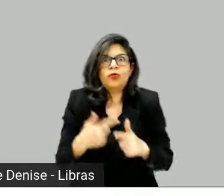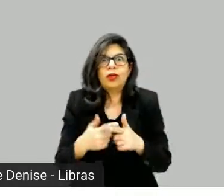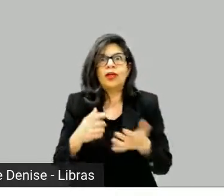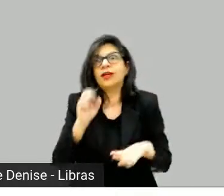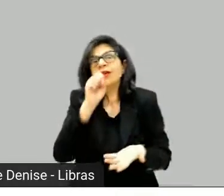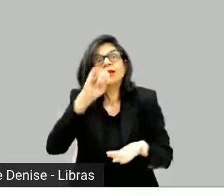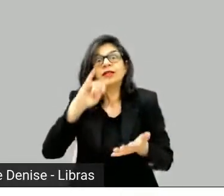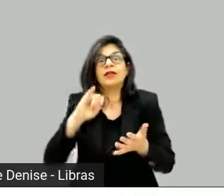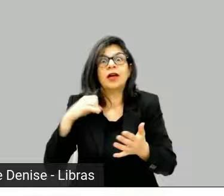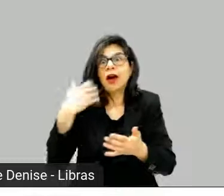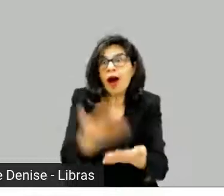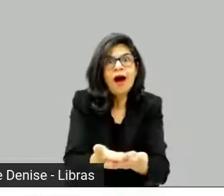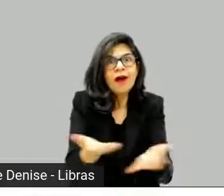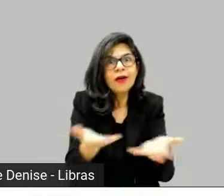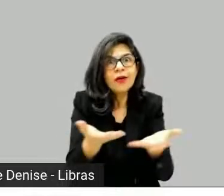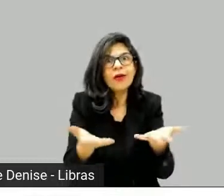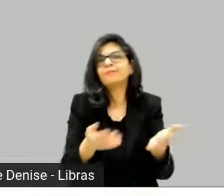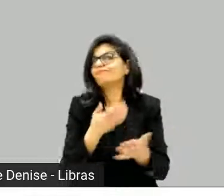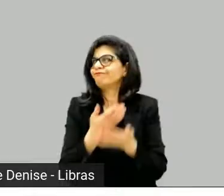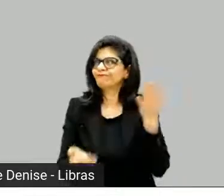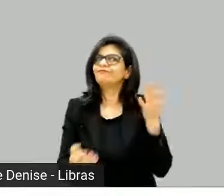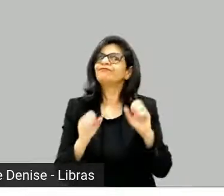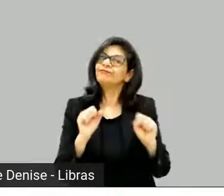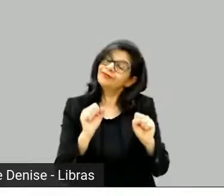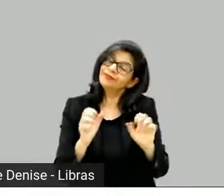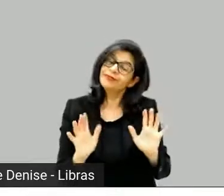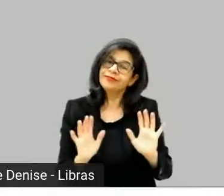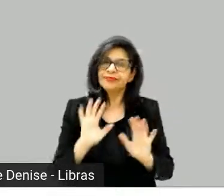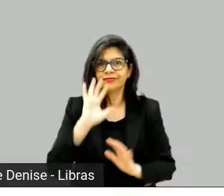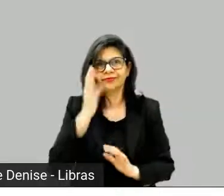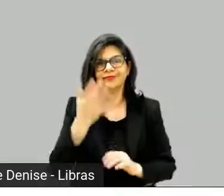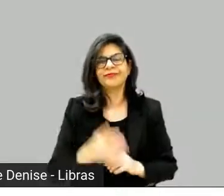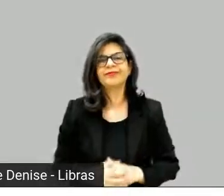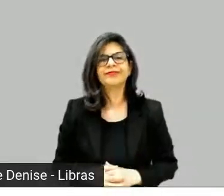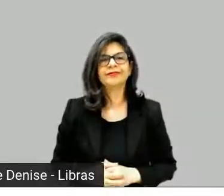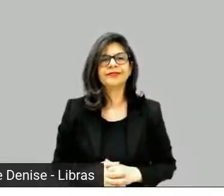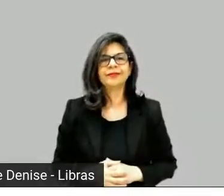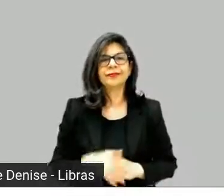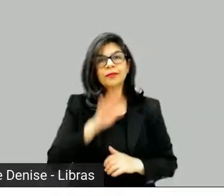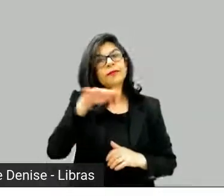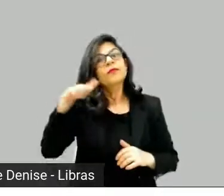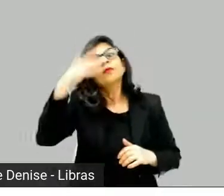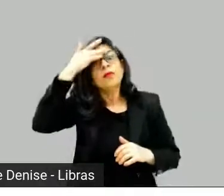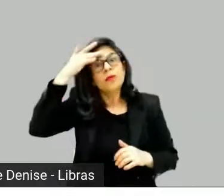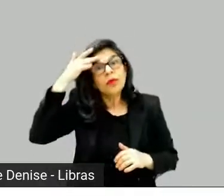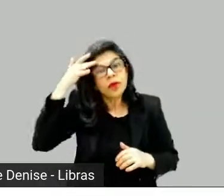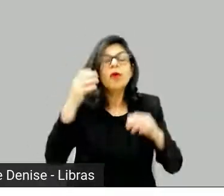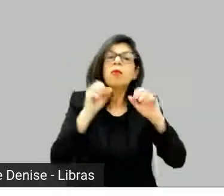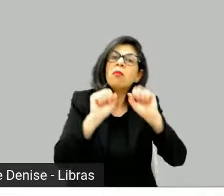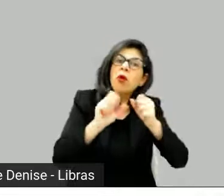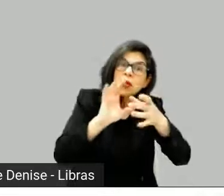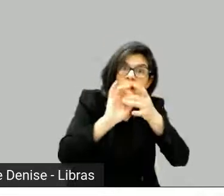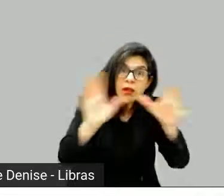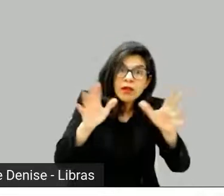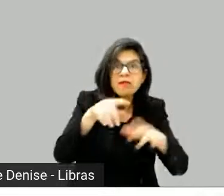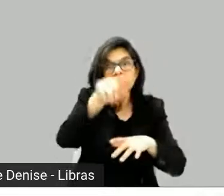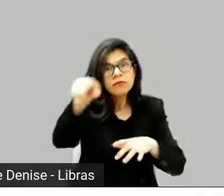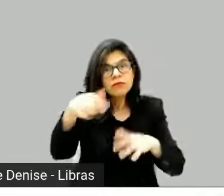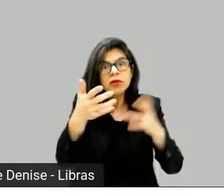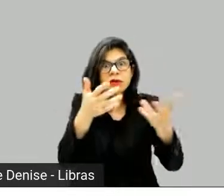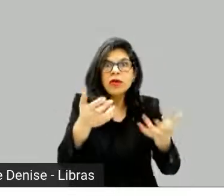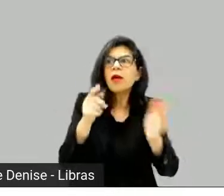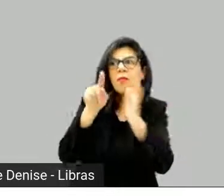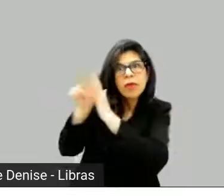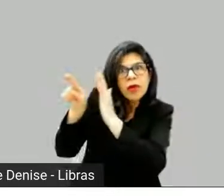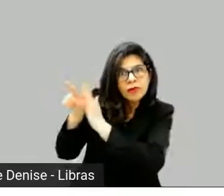Gente, eu estou falando aqui, estou tirando minhas dúvidas, mas fiquem à vontade para mandar perguntas para o Davi. O Davi é professor